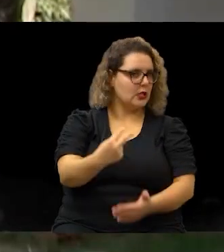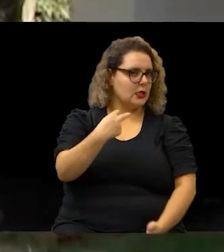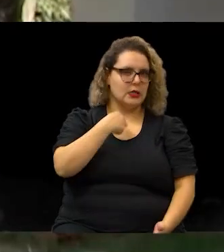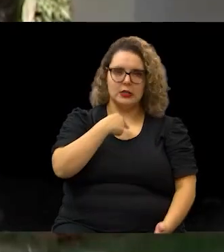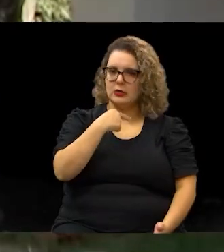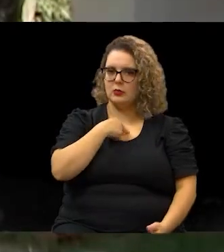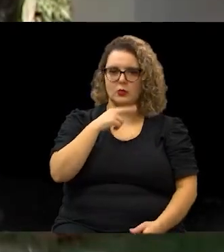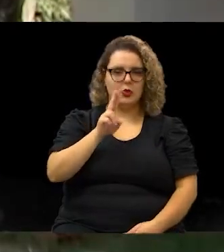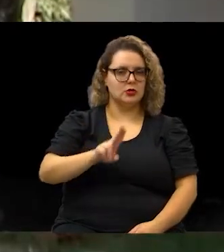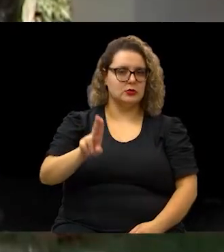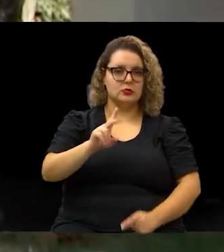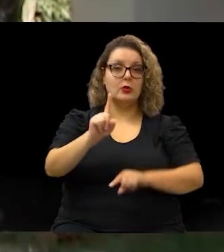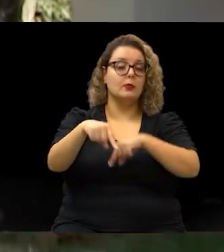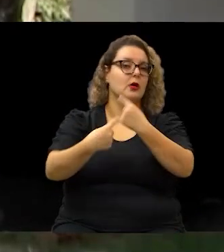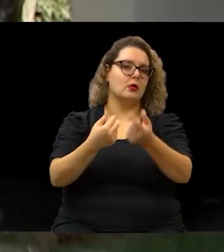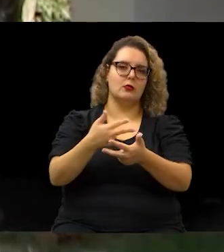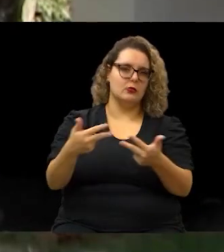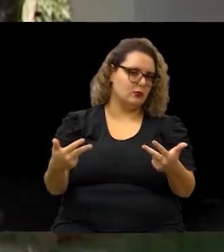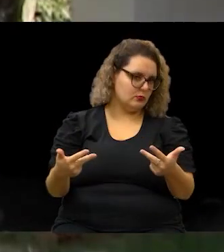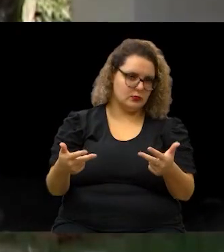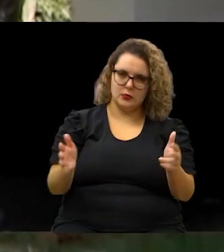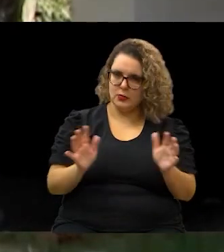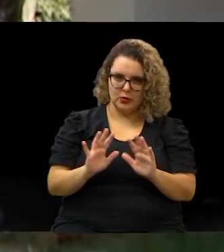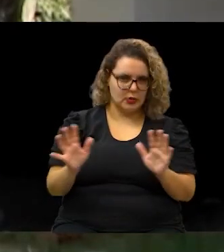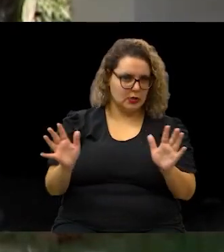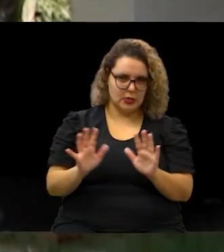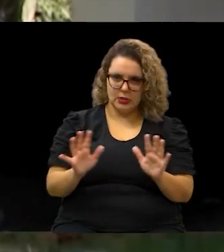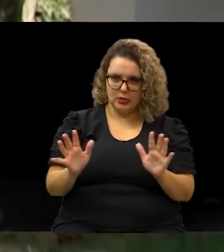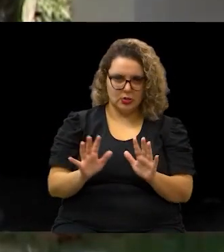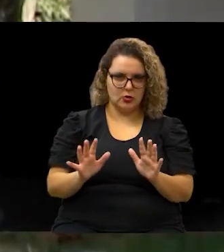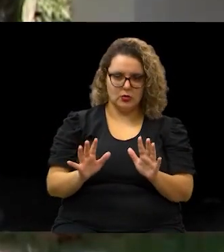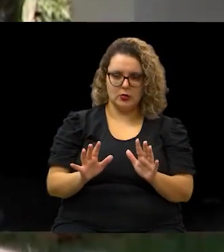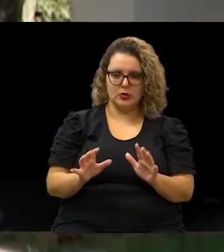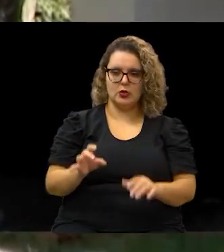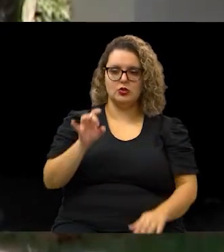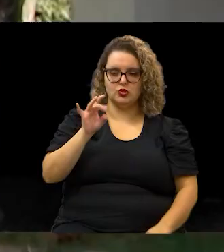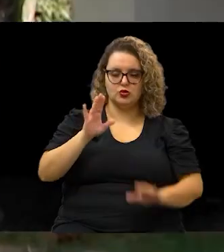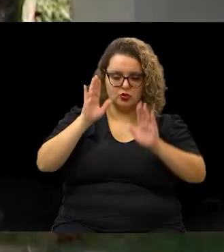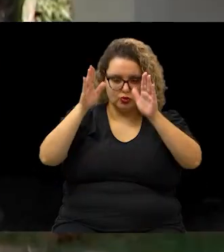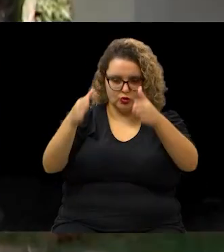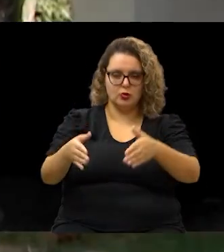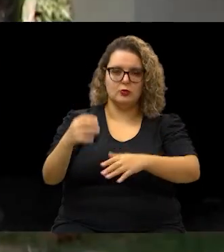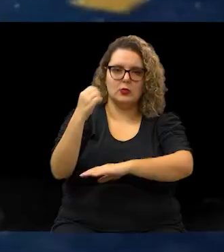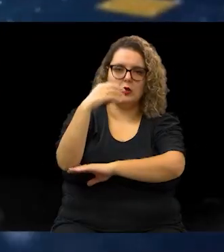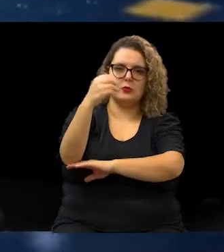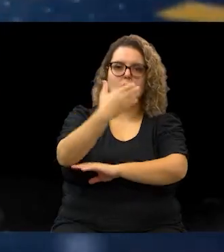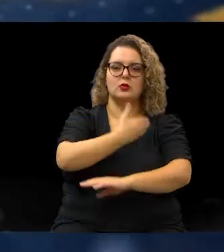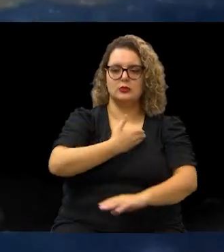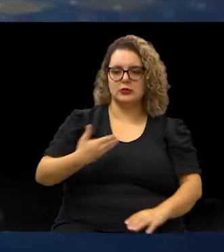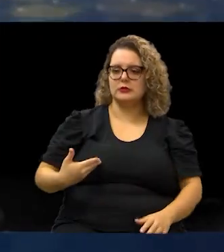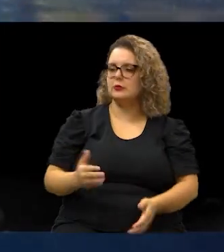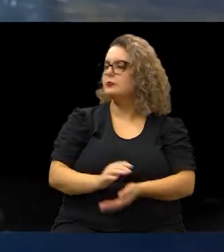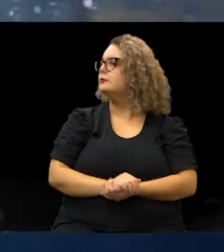ser usado para qualquer outra coisa que não seja para iluminação pública.